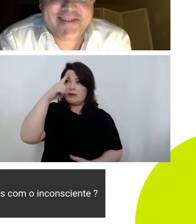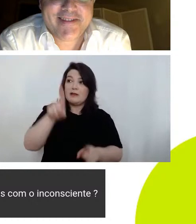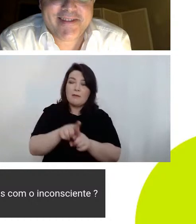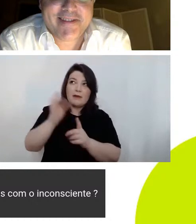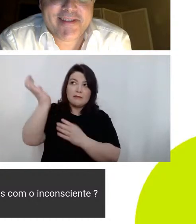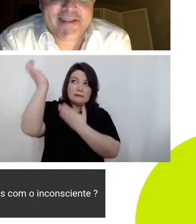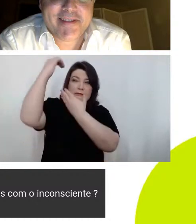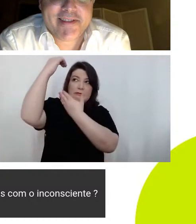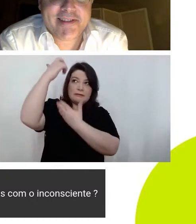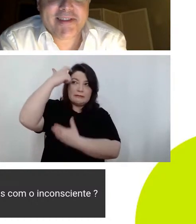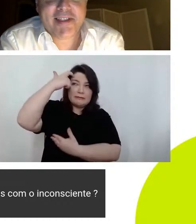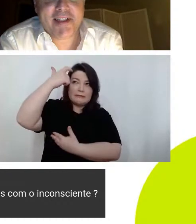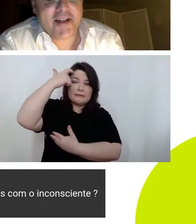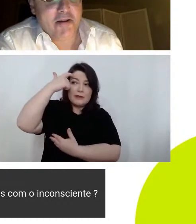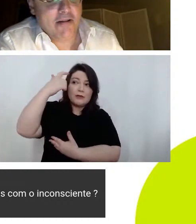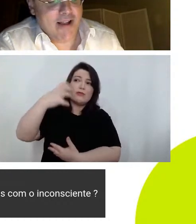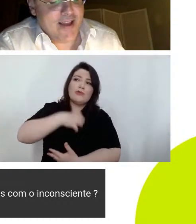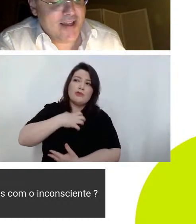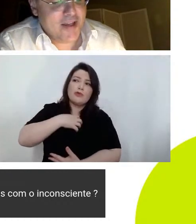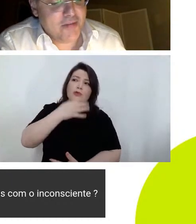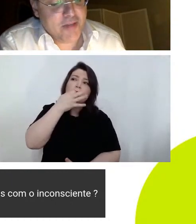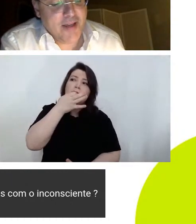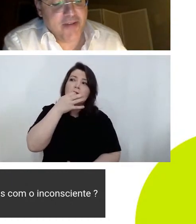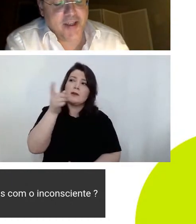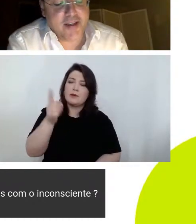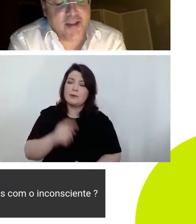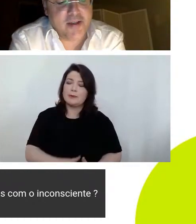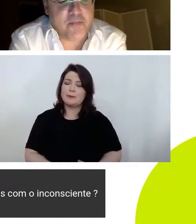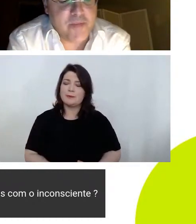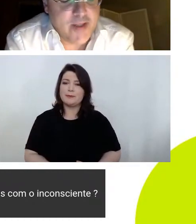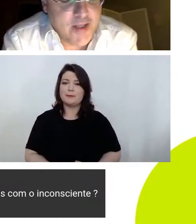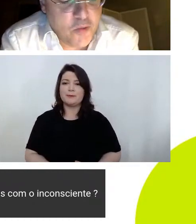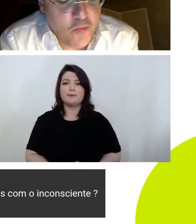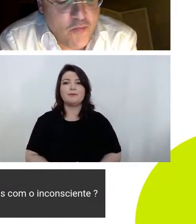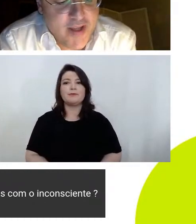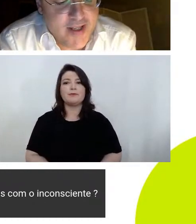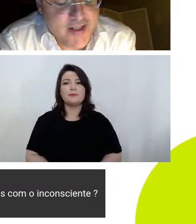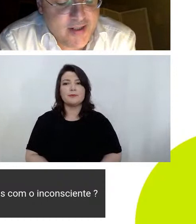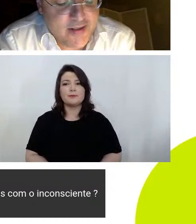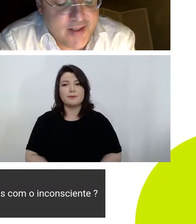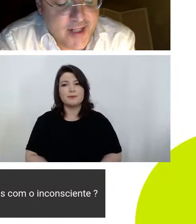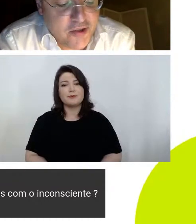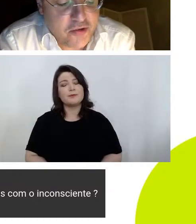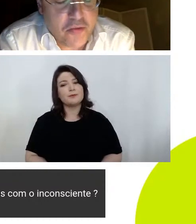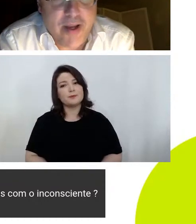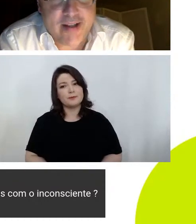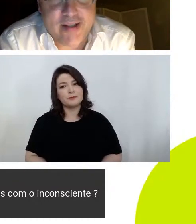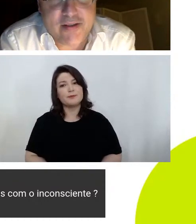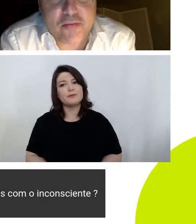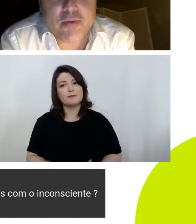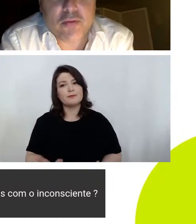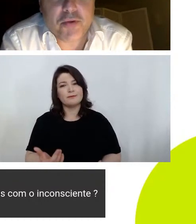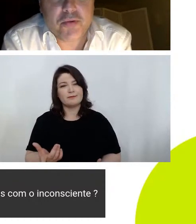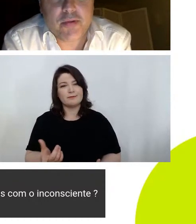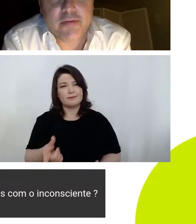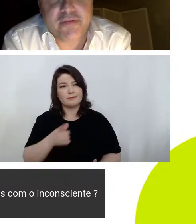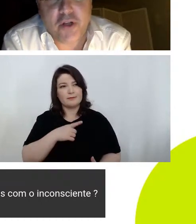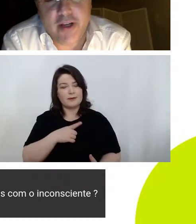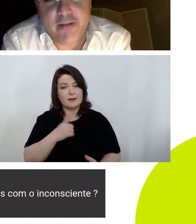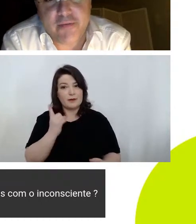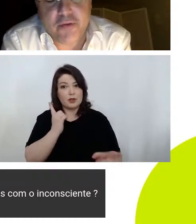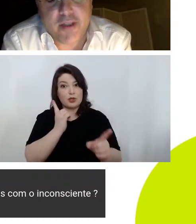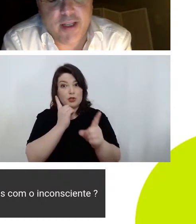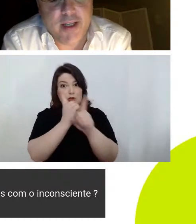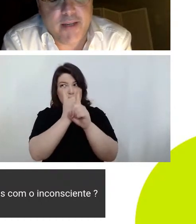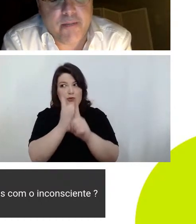de ver né olha enfim uma das grandes descobertas sobretudo de